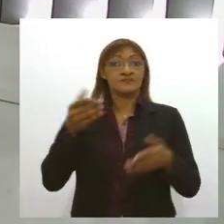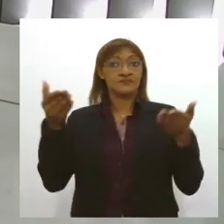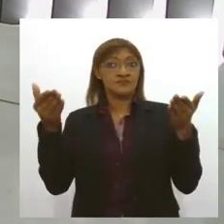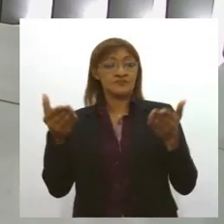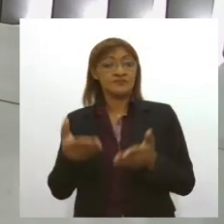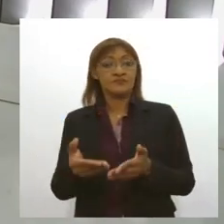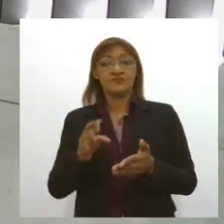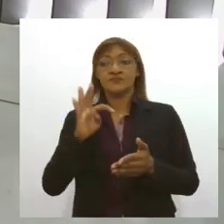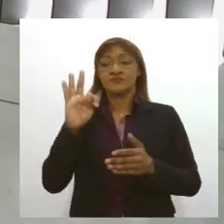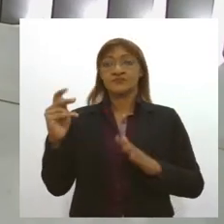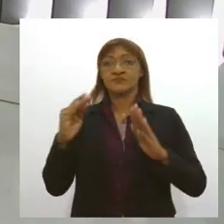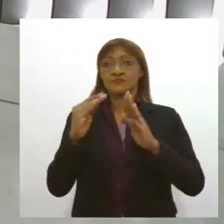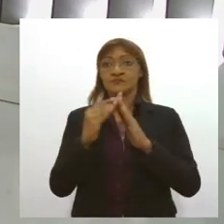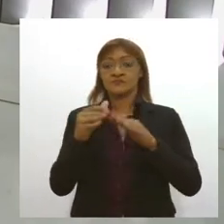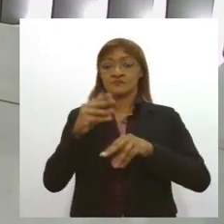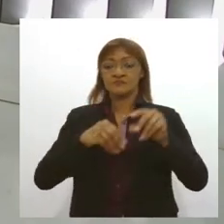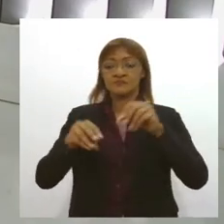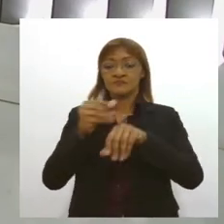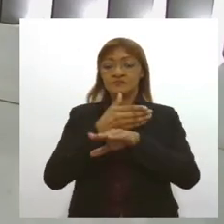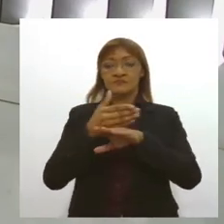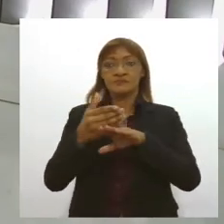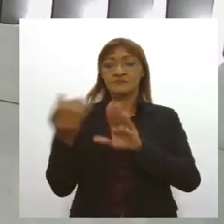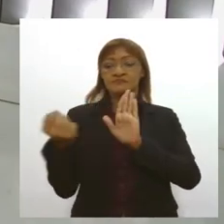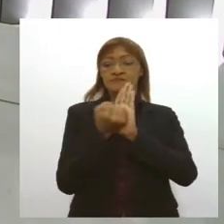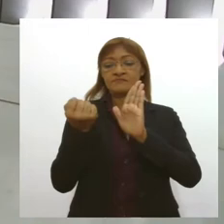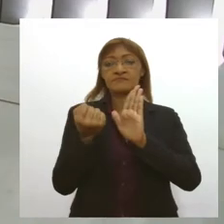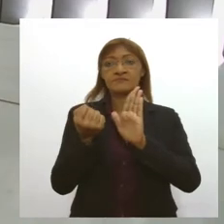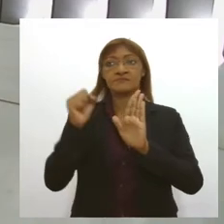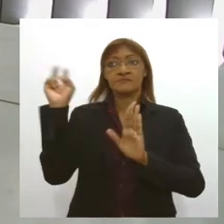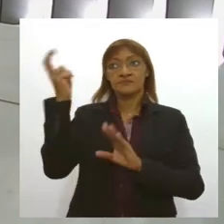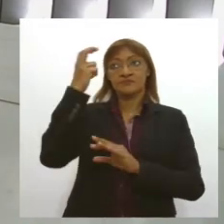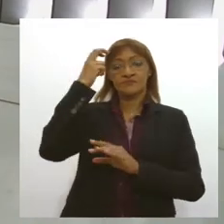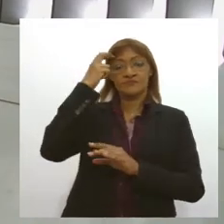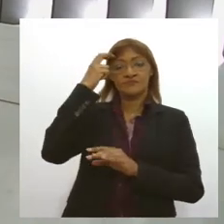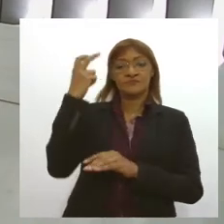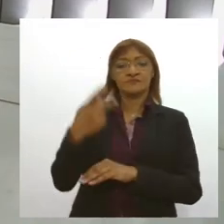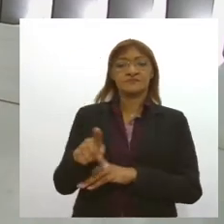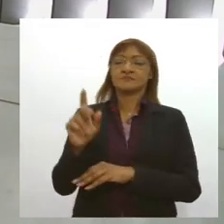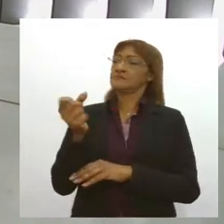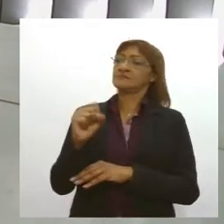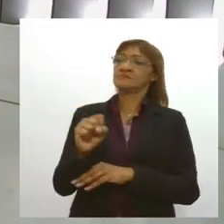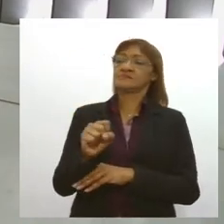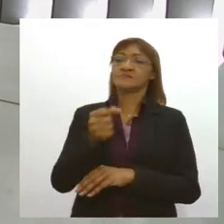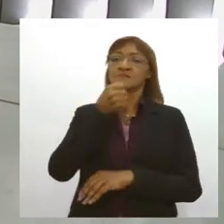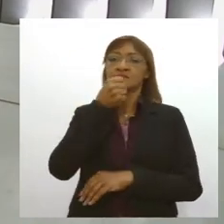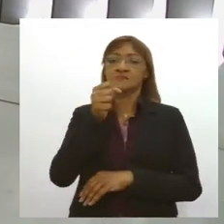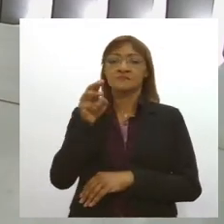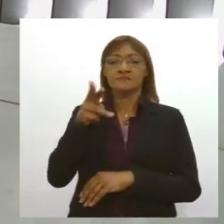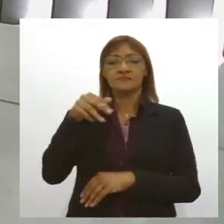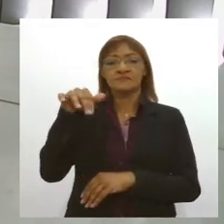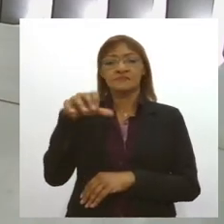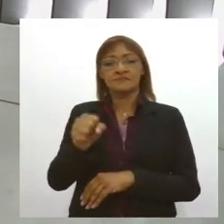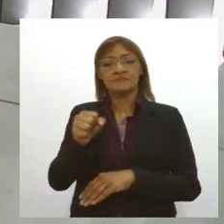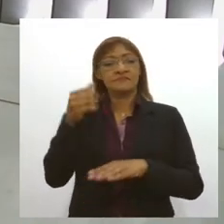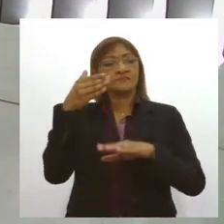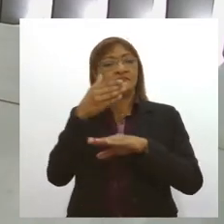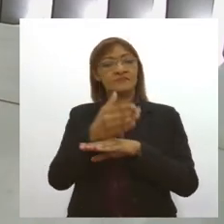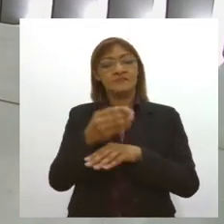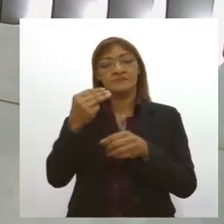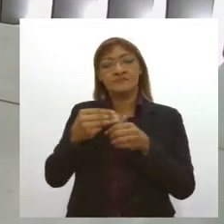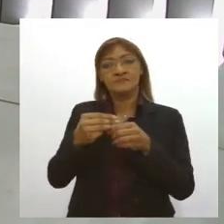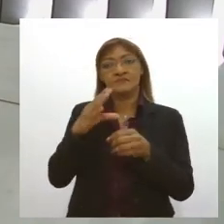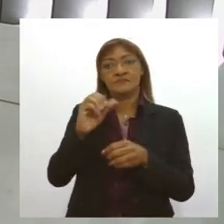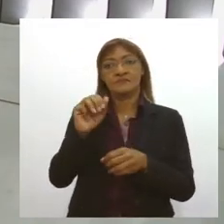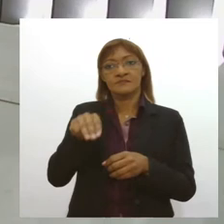casas de farinha como patrimônio cultural e material de Sergipe o repórter Marcos Borges foi até o município de Campo do Brito para